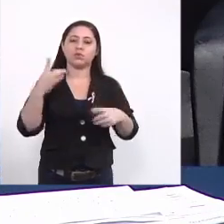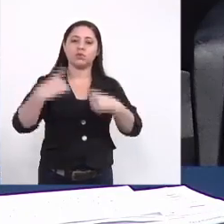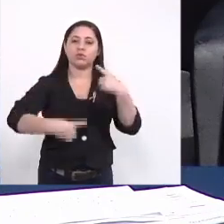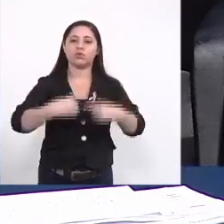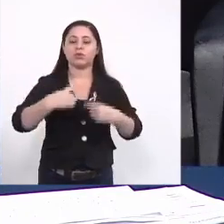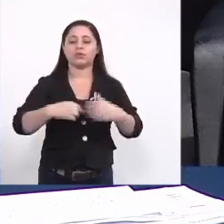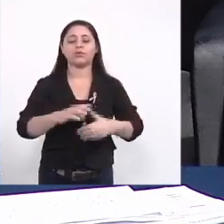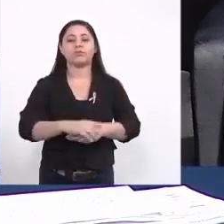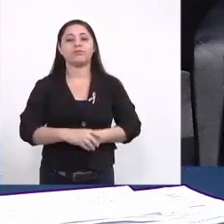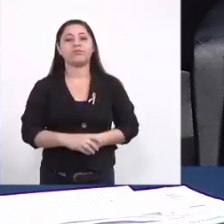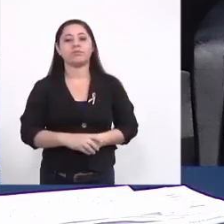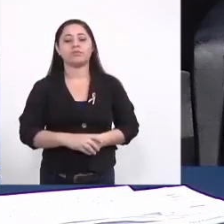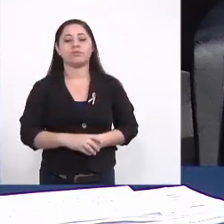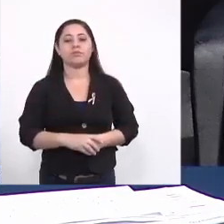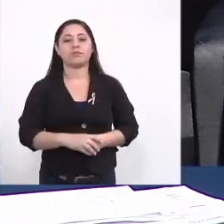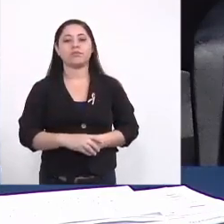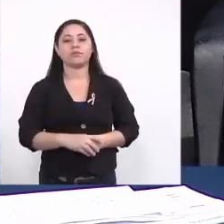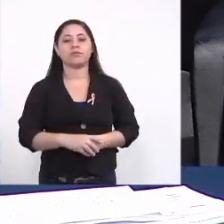aberto